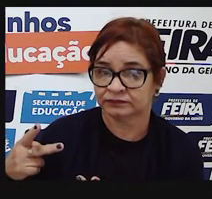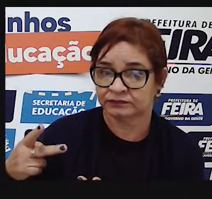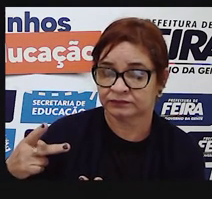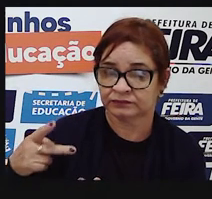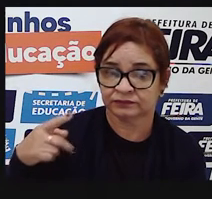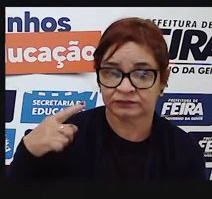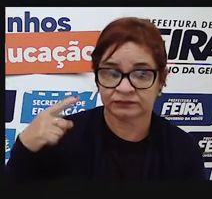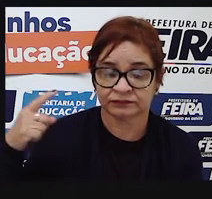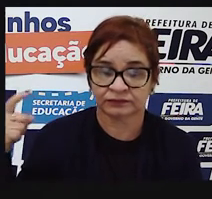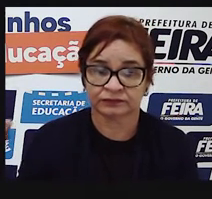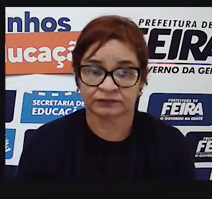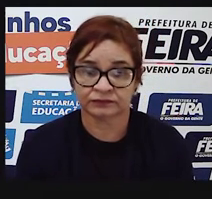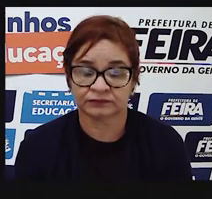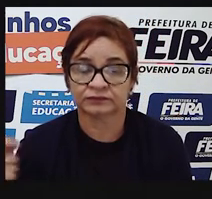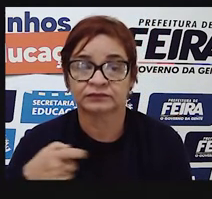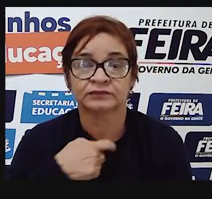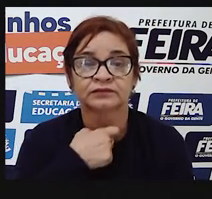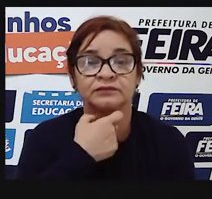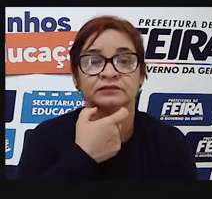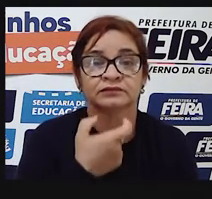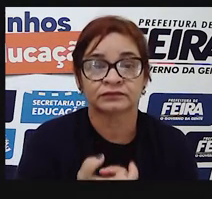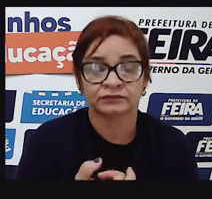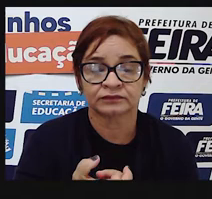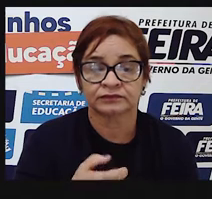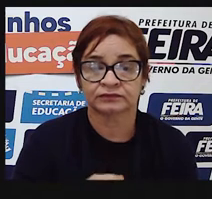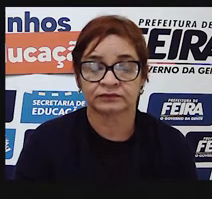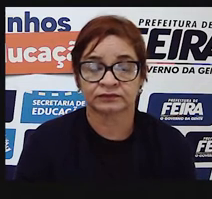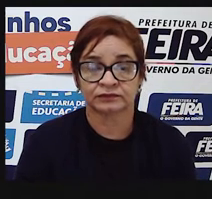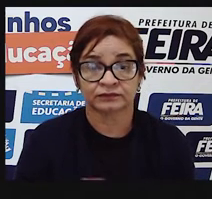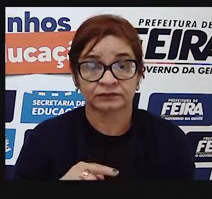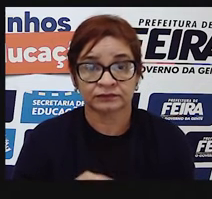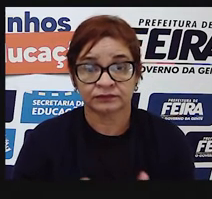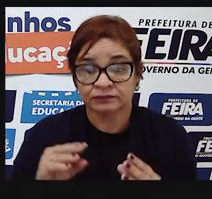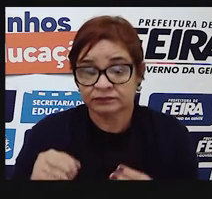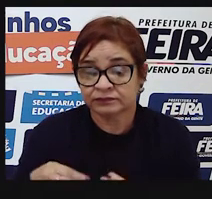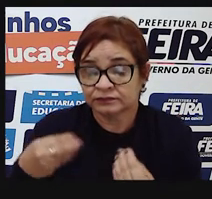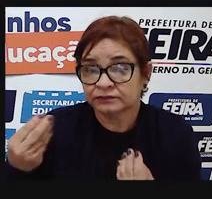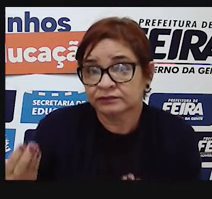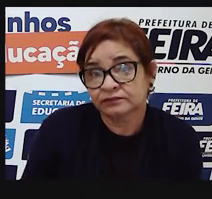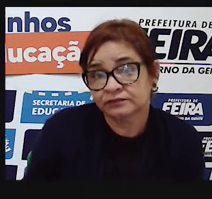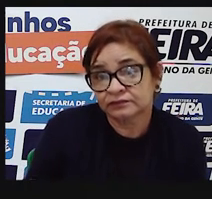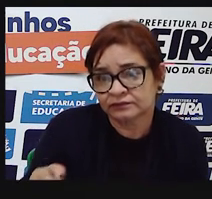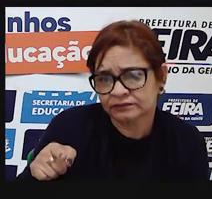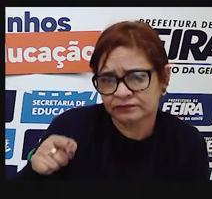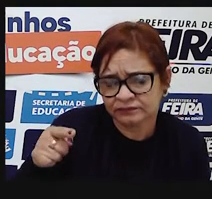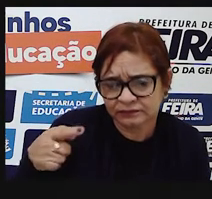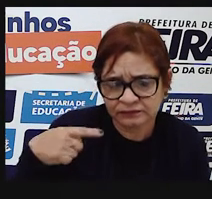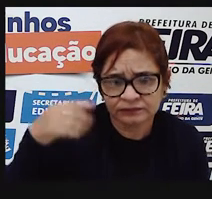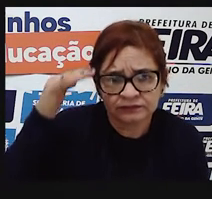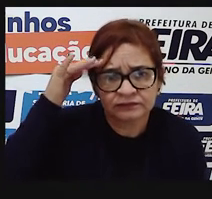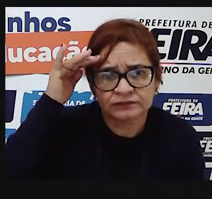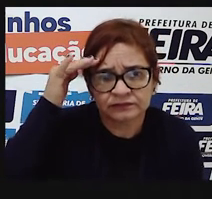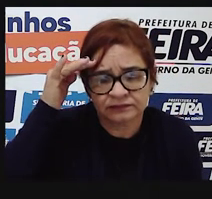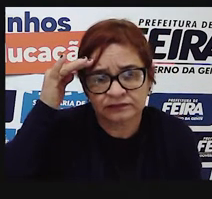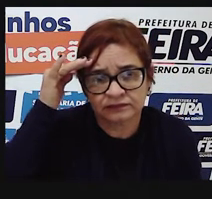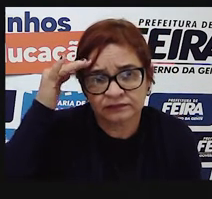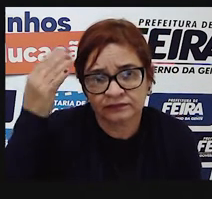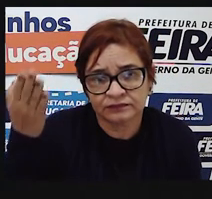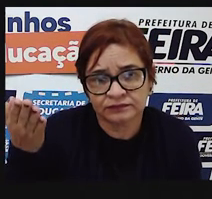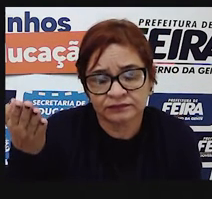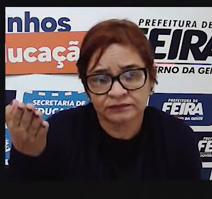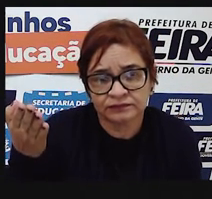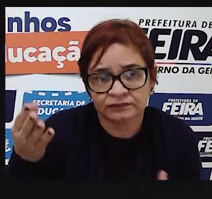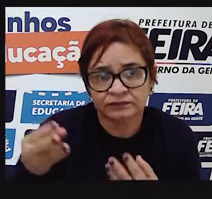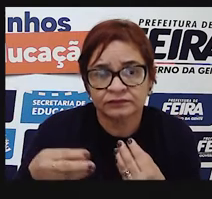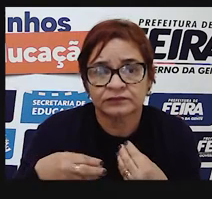produzimos na fala. A pontuação, ela serve para tentar representar essa, vamos dizer assim, esse tom